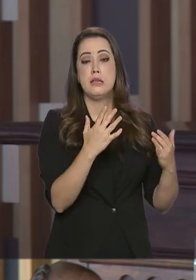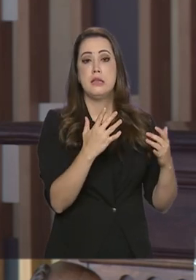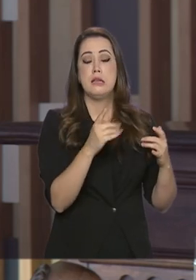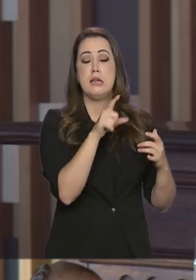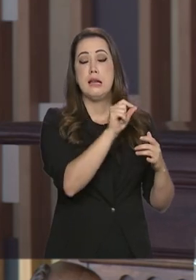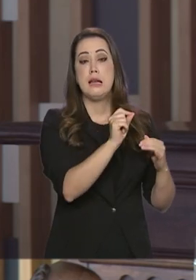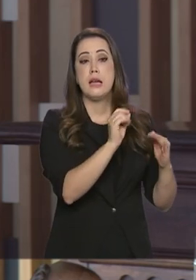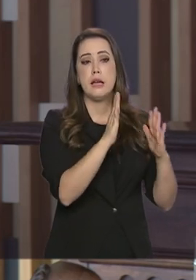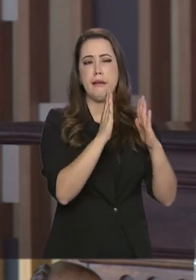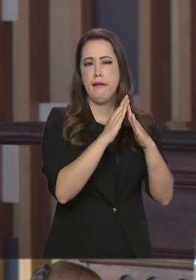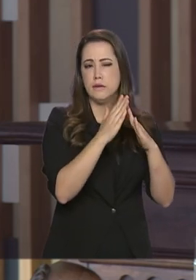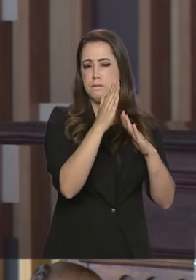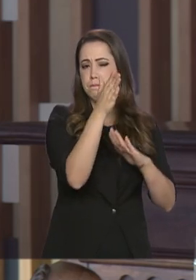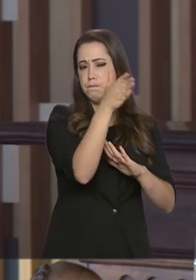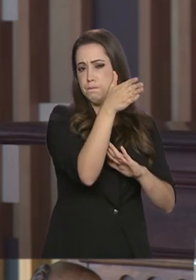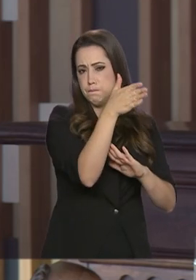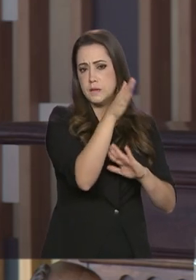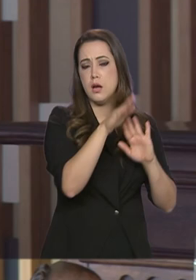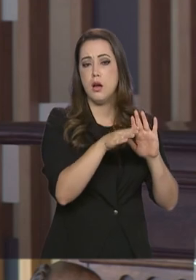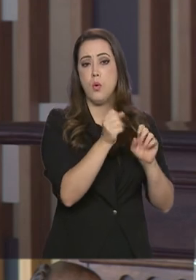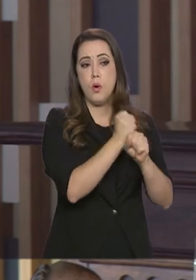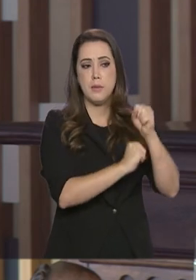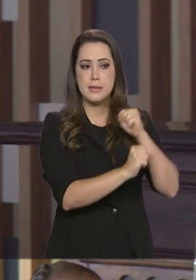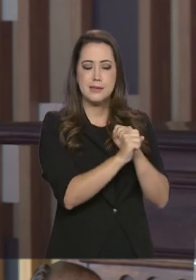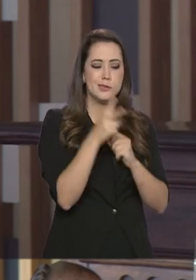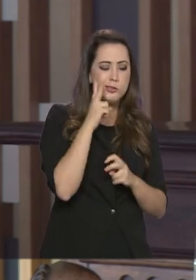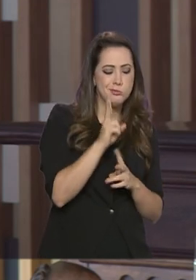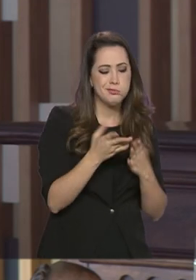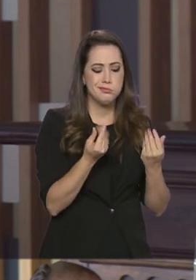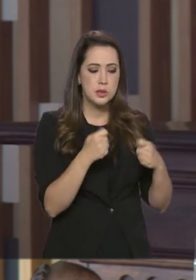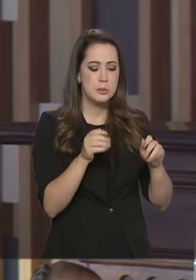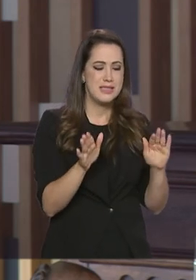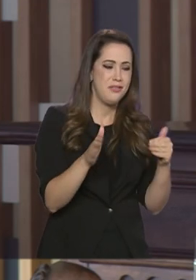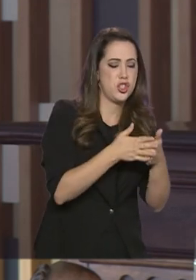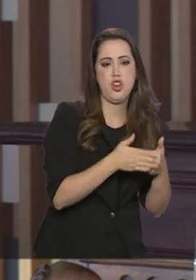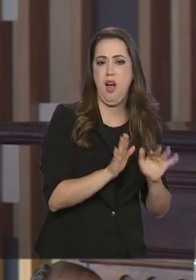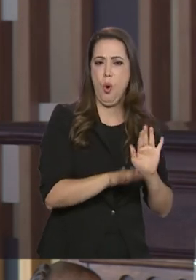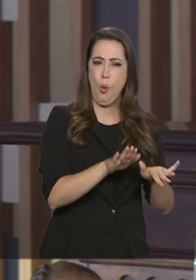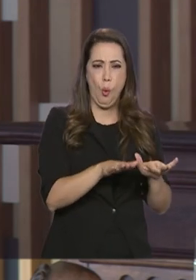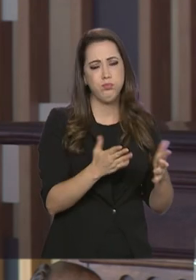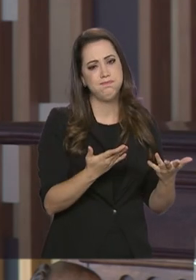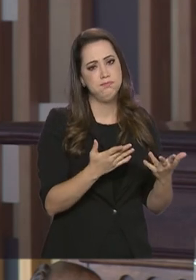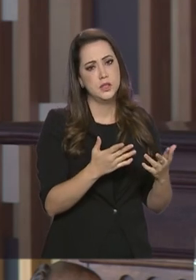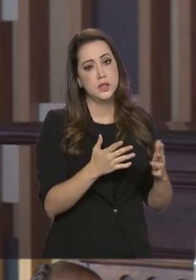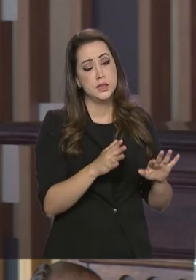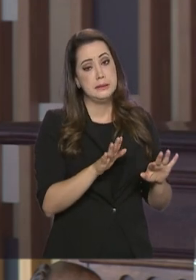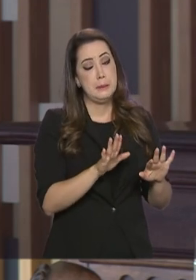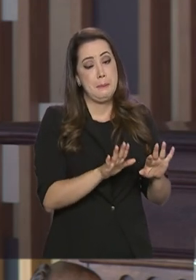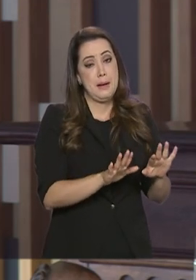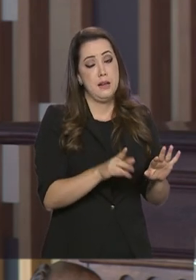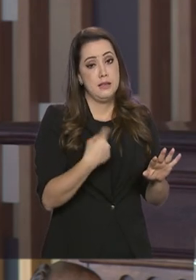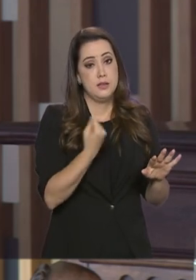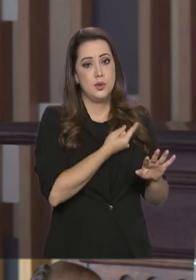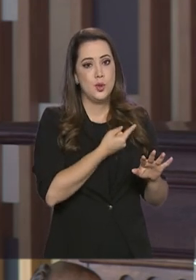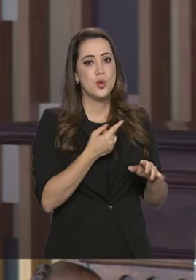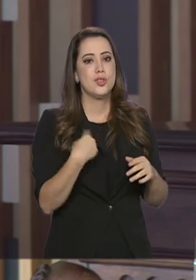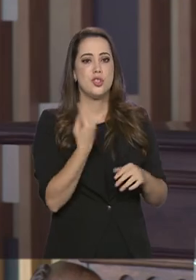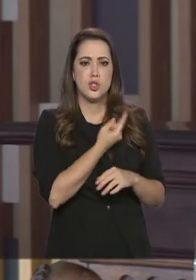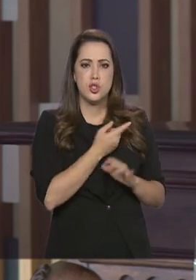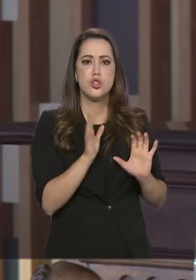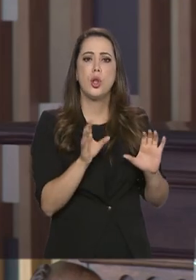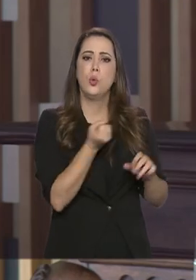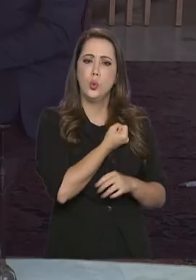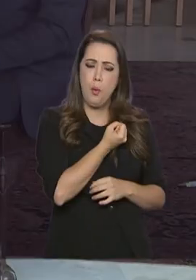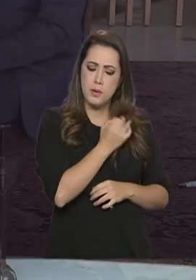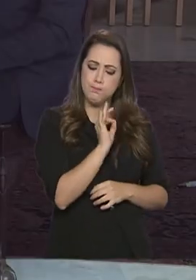No ano passado, até fechamos algumas embaixadas, que nos pareciam que não tinham tanta razão de ser. Mas, hoje, acho que nós temos uma rede que